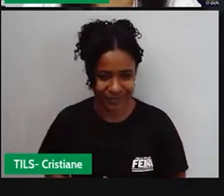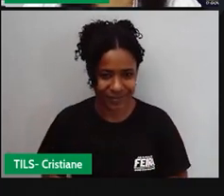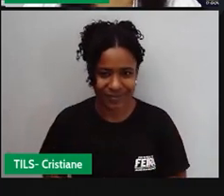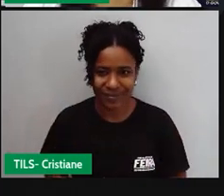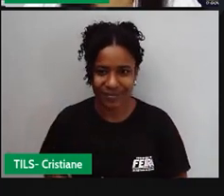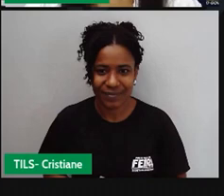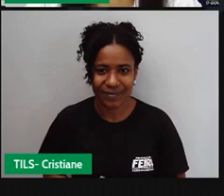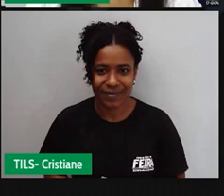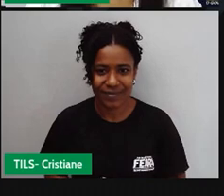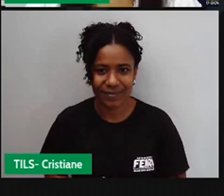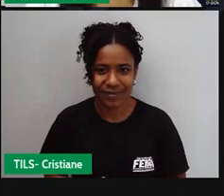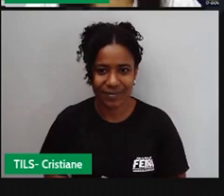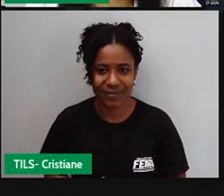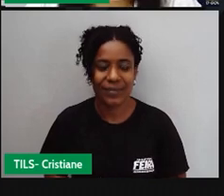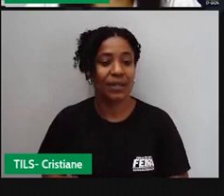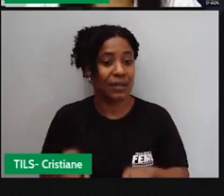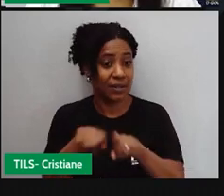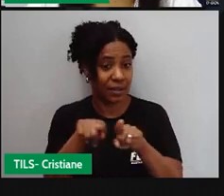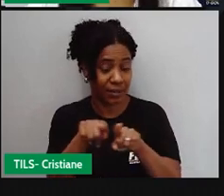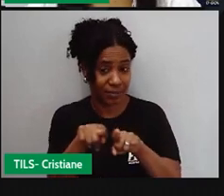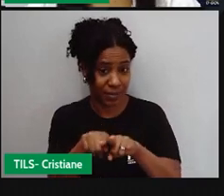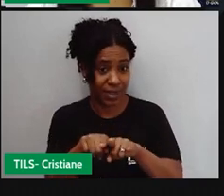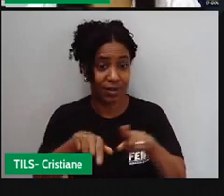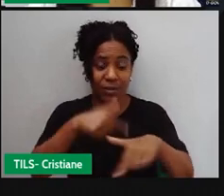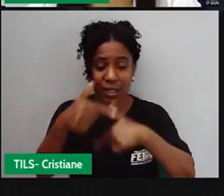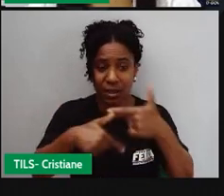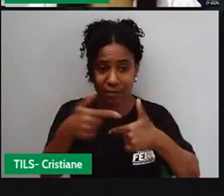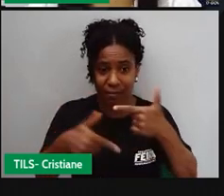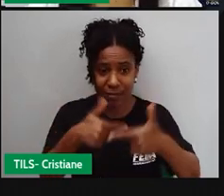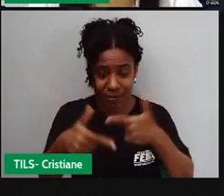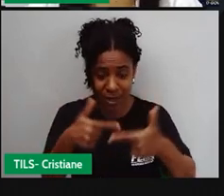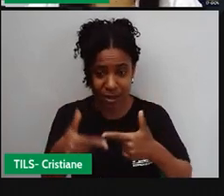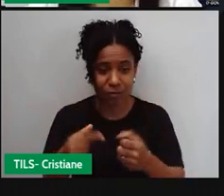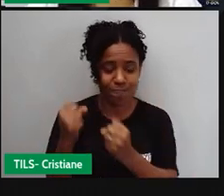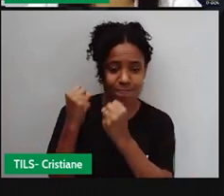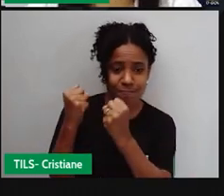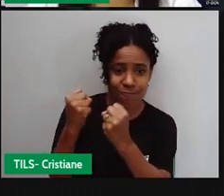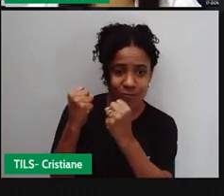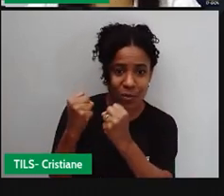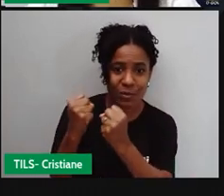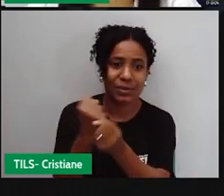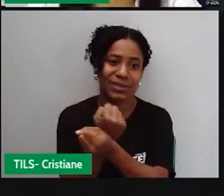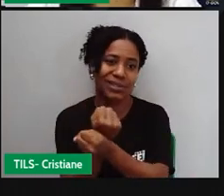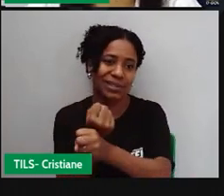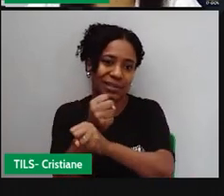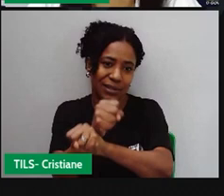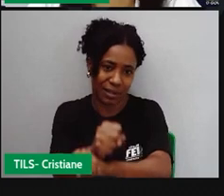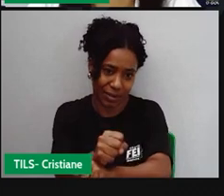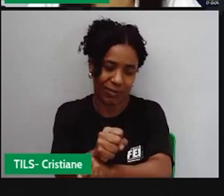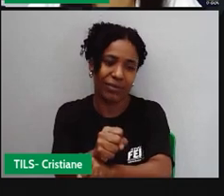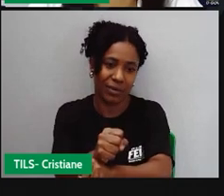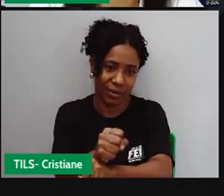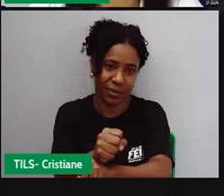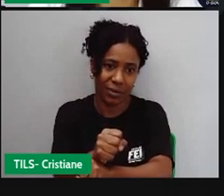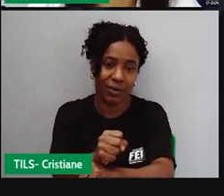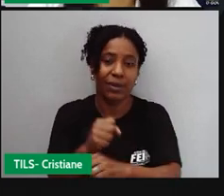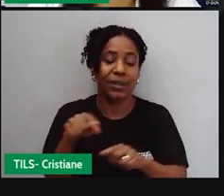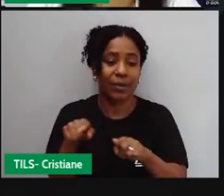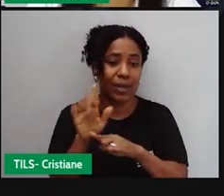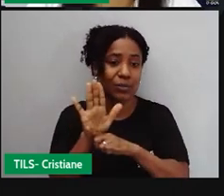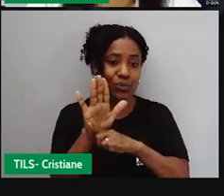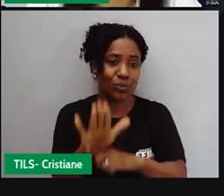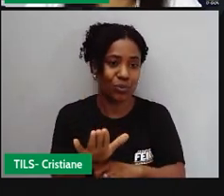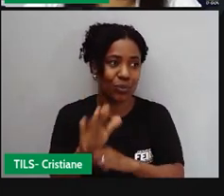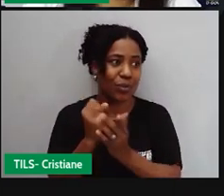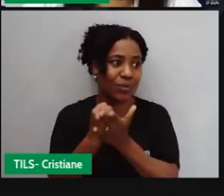e na própria força de trabalho, mesmo que de forma escrava, mas eles contribuíram com o progresso,